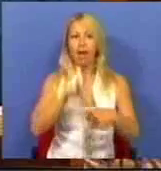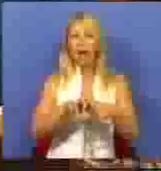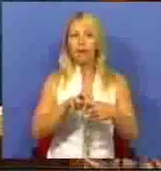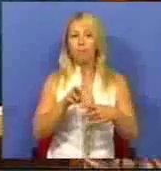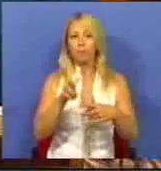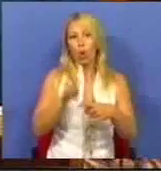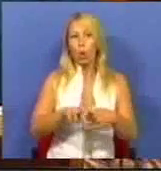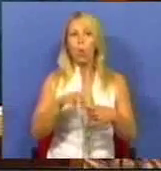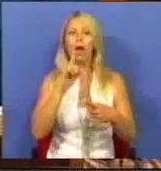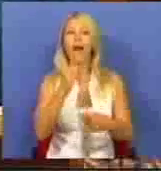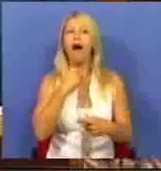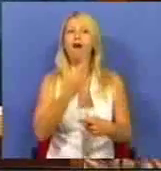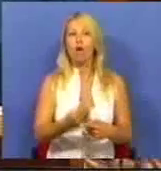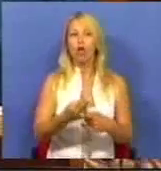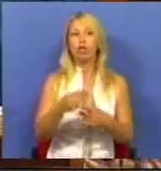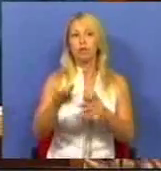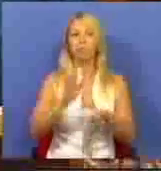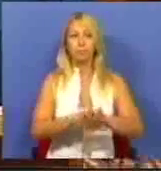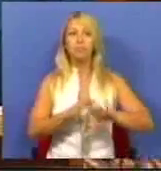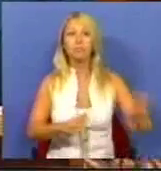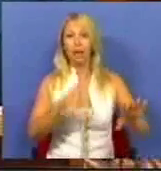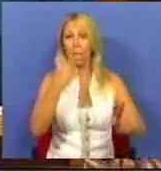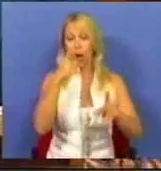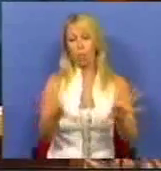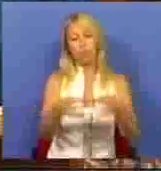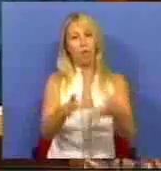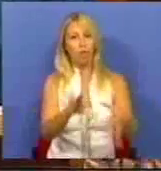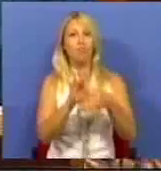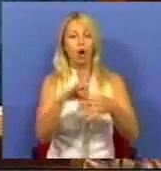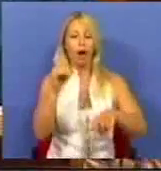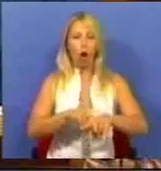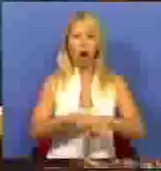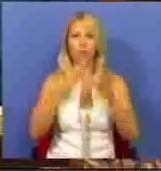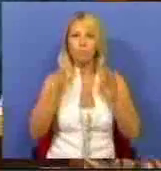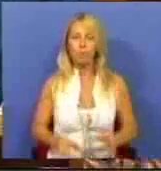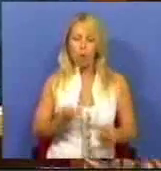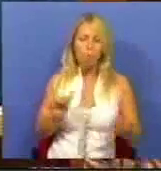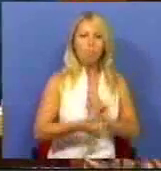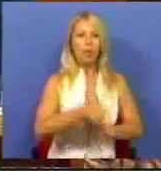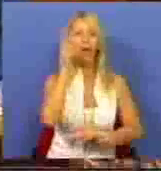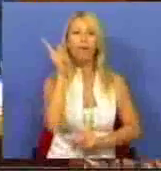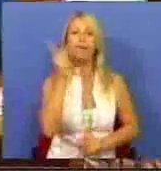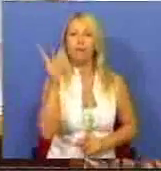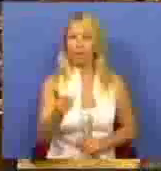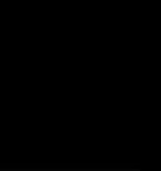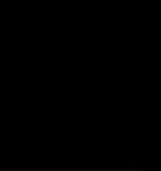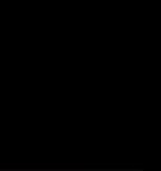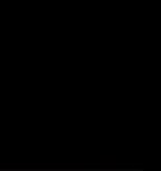socialista e popular. É hora, senhoras e senhores deputados, de mudar de vida. Muito obrigado.